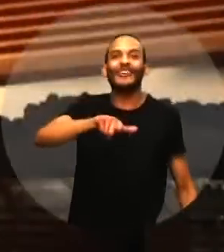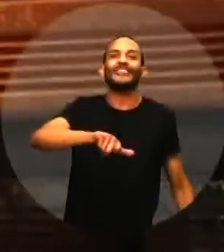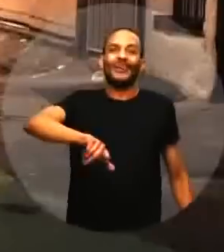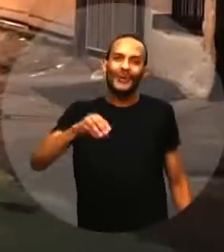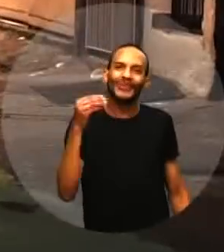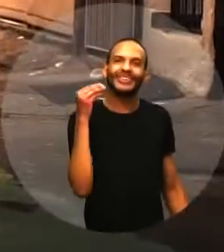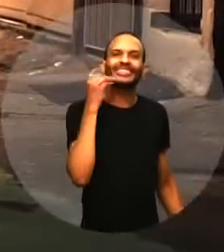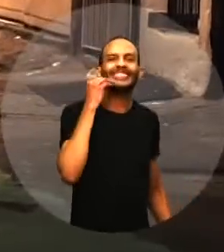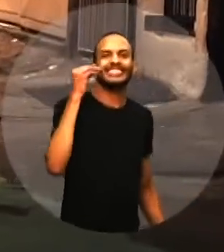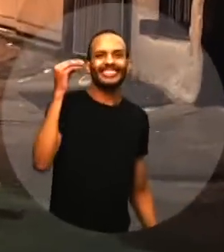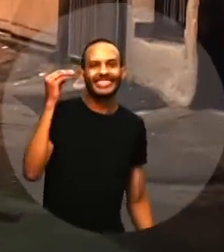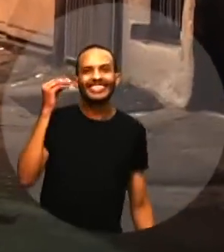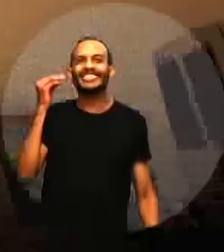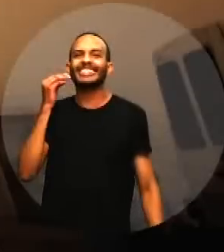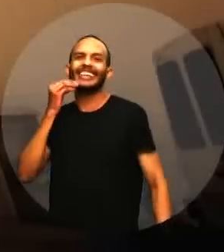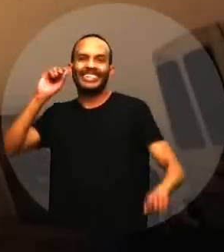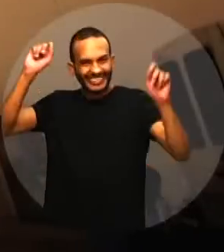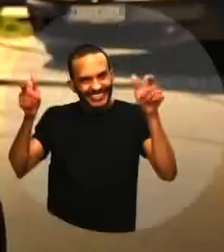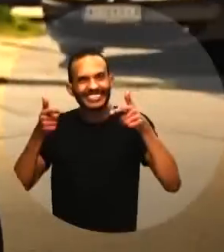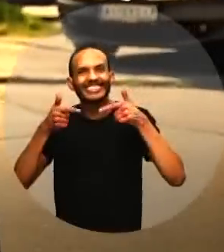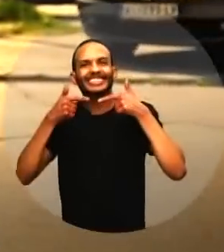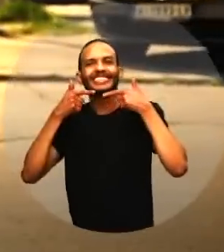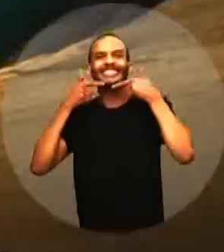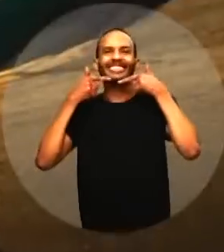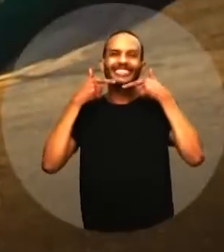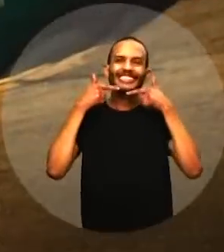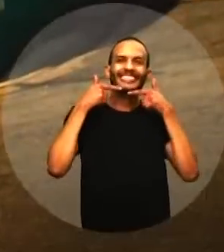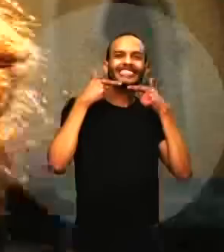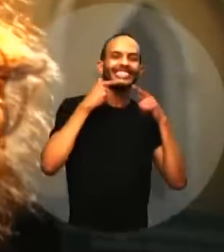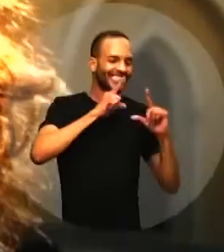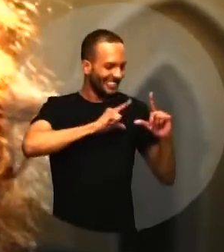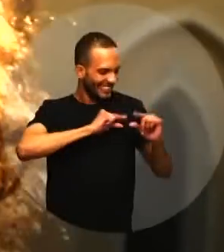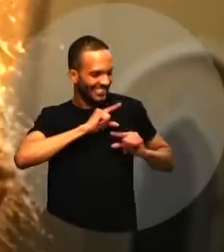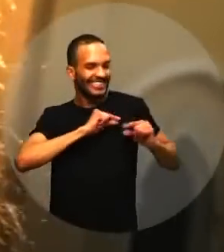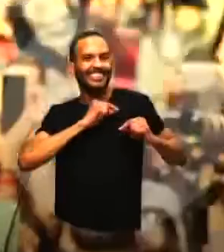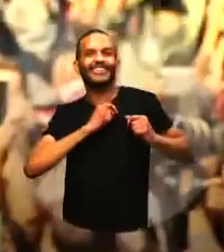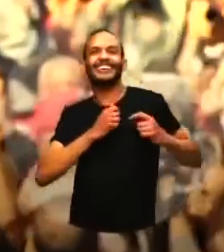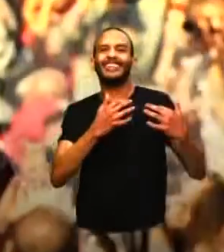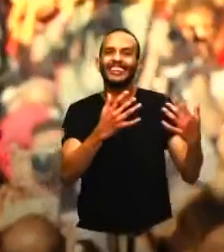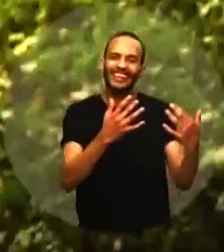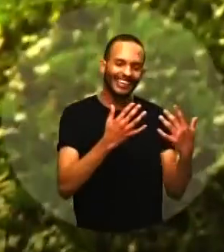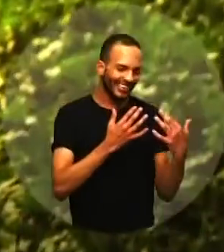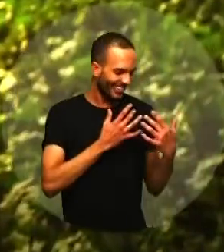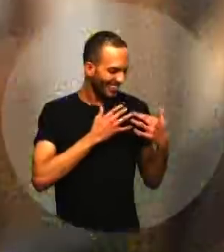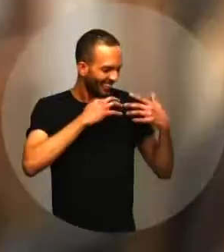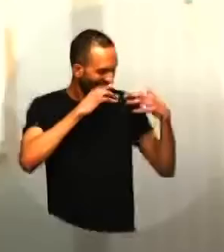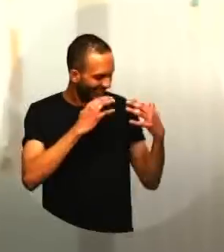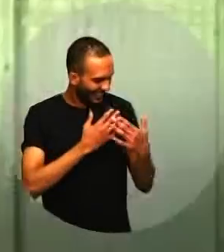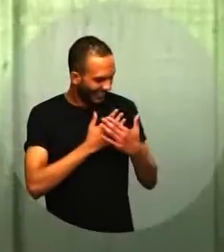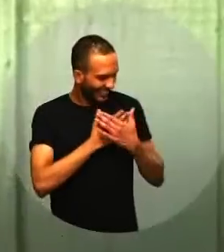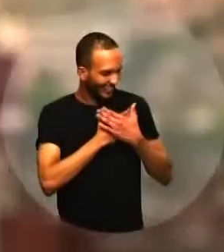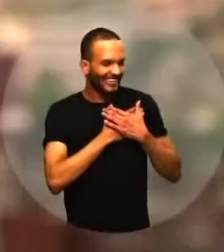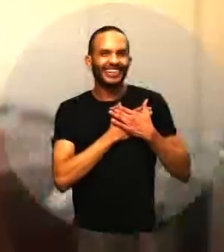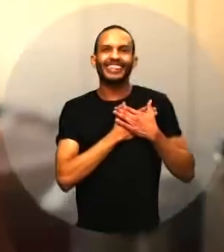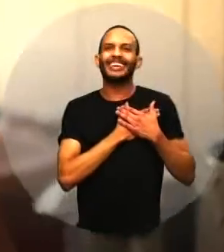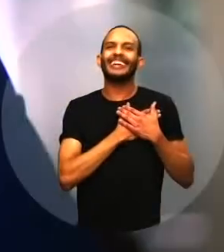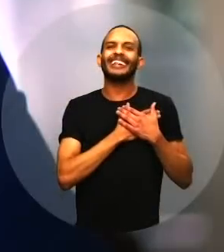outra vez Oportunidade Pra sorrir E brilhar nossa